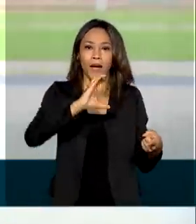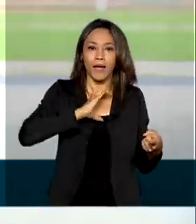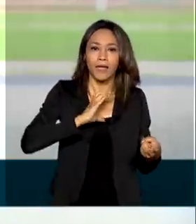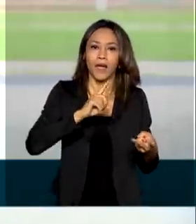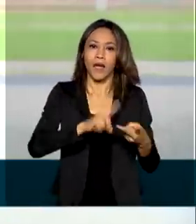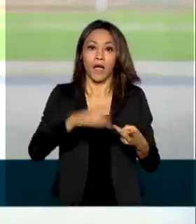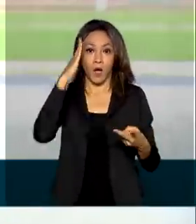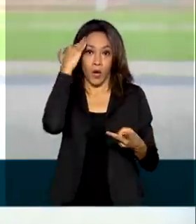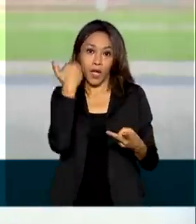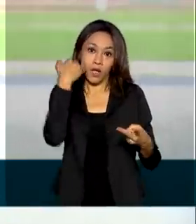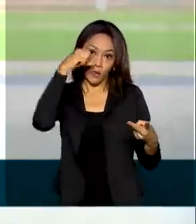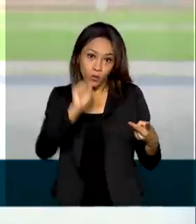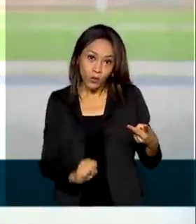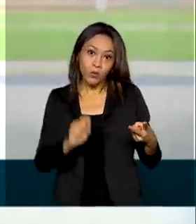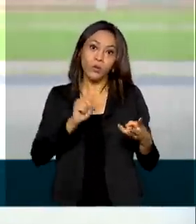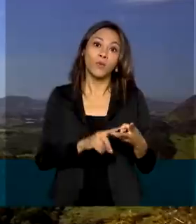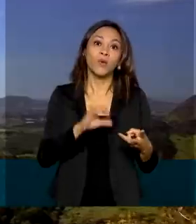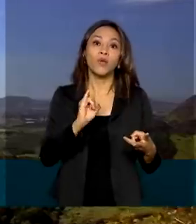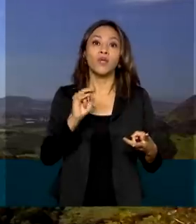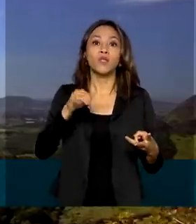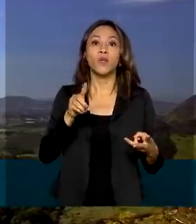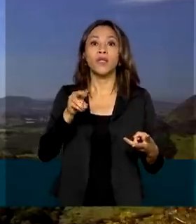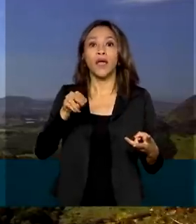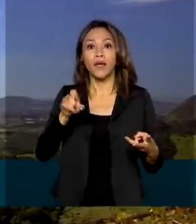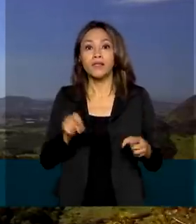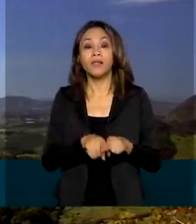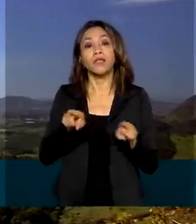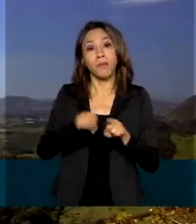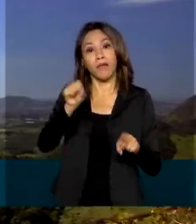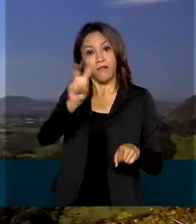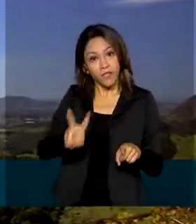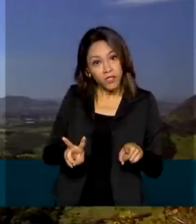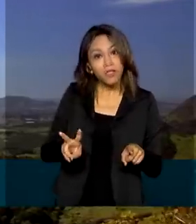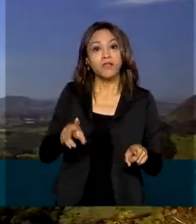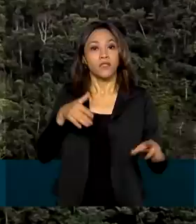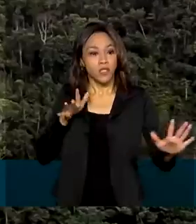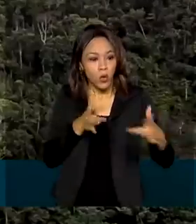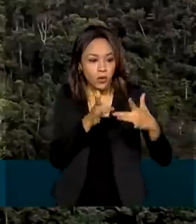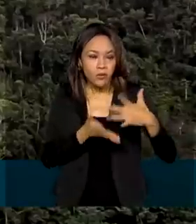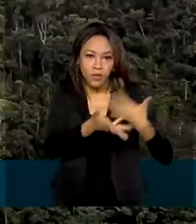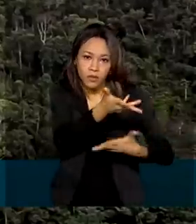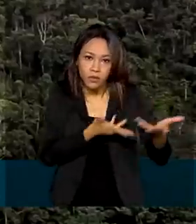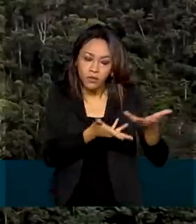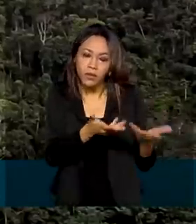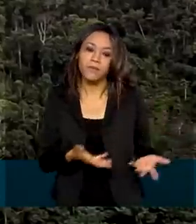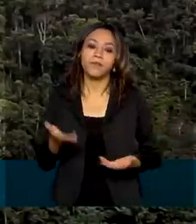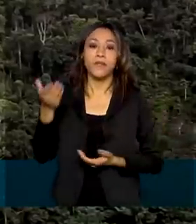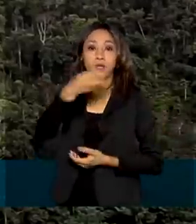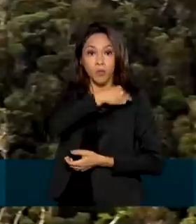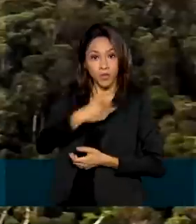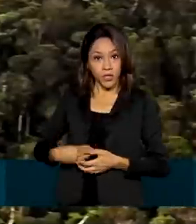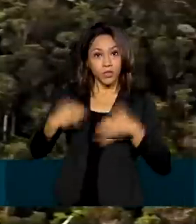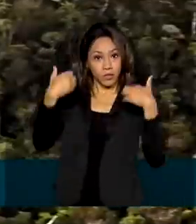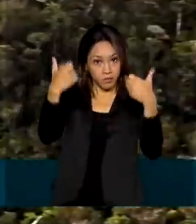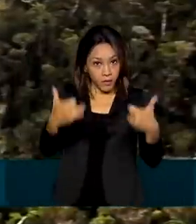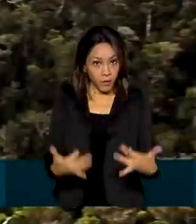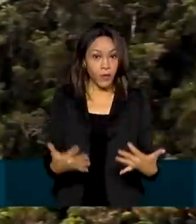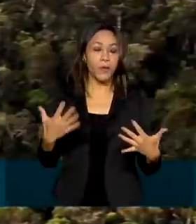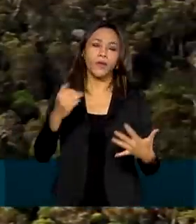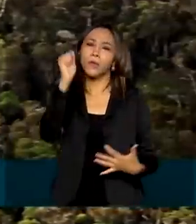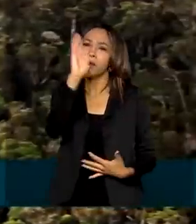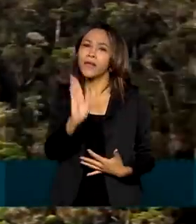Coreia do Sul, Indonésia e Vietnã. Sobre preservação ambiental, Ernesto Araújo confirmou que o Brasil foi